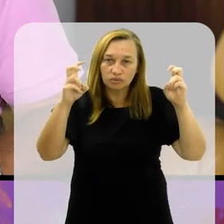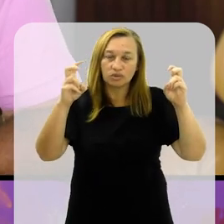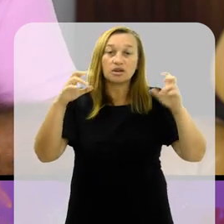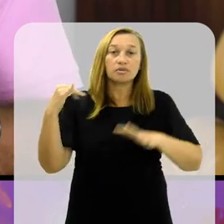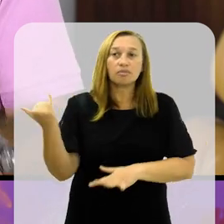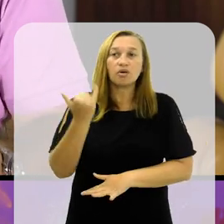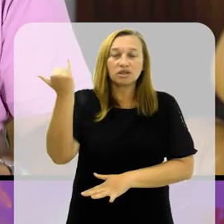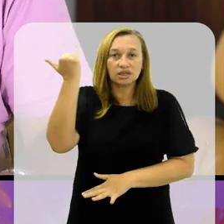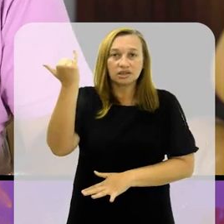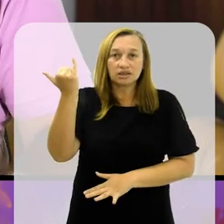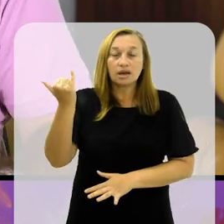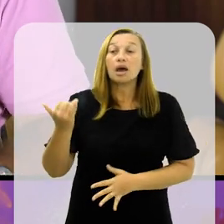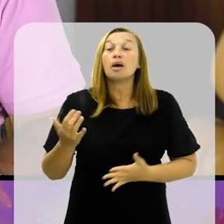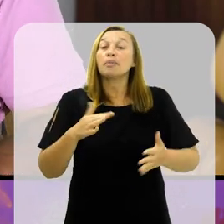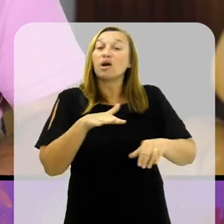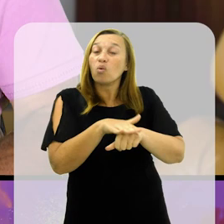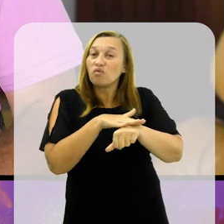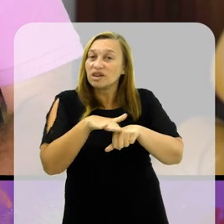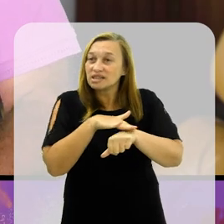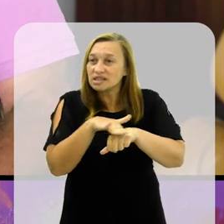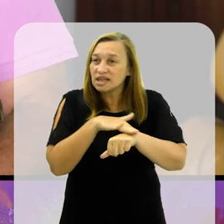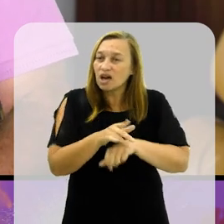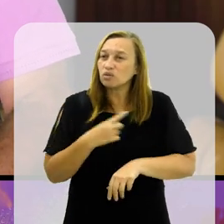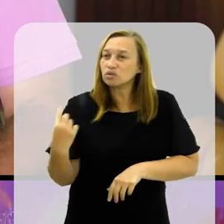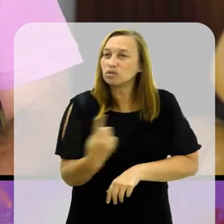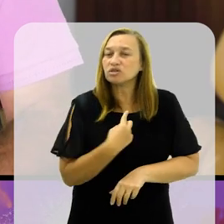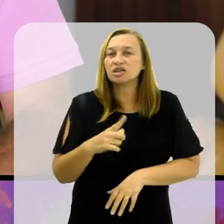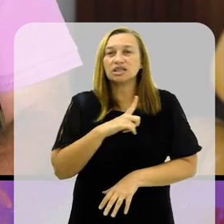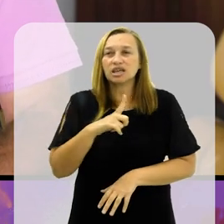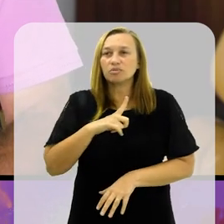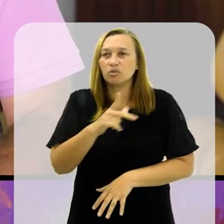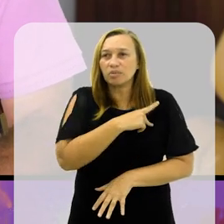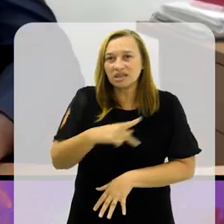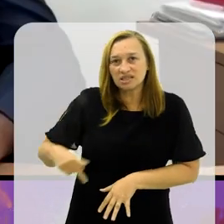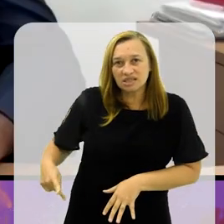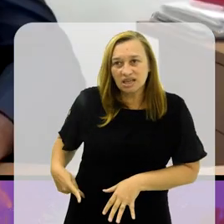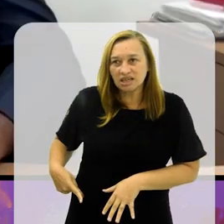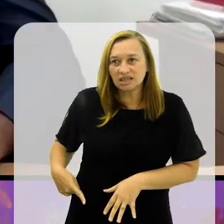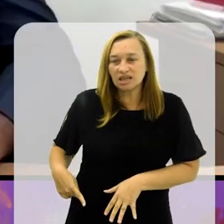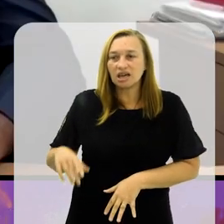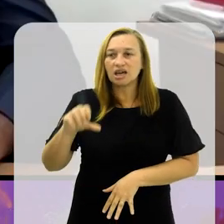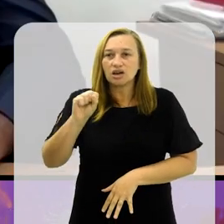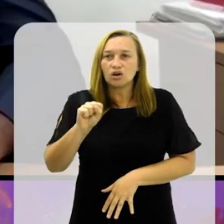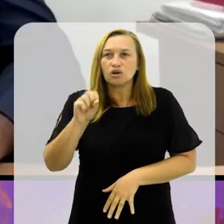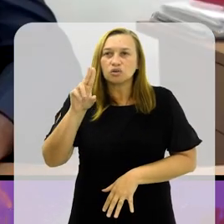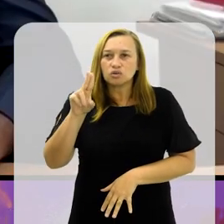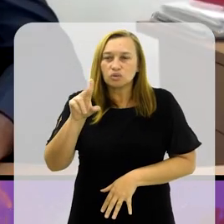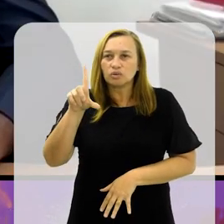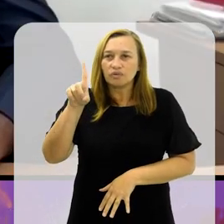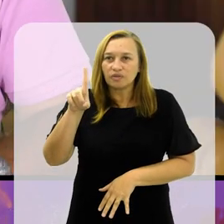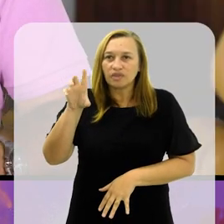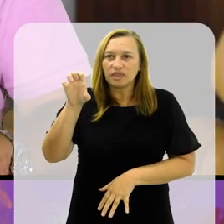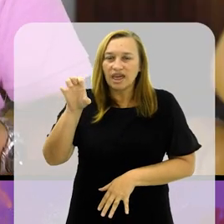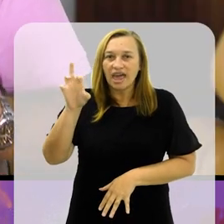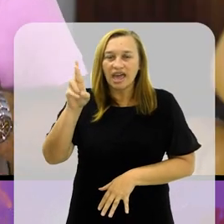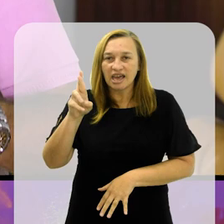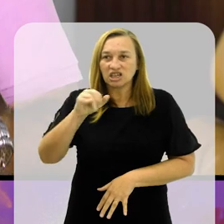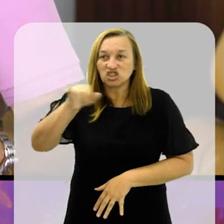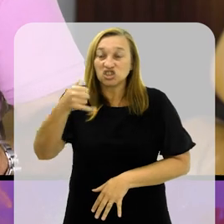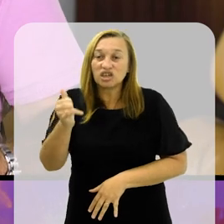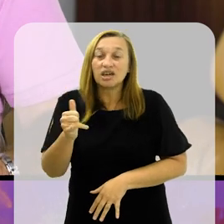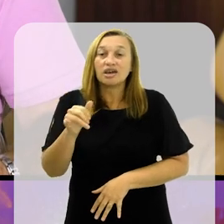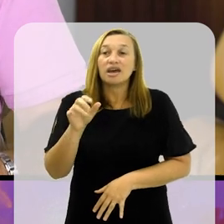Carioca. E para conversar com a gente, nós temos o presidente da Suderja, Renato de Paula, que vai